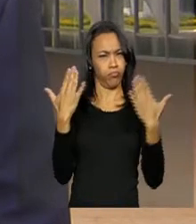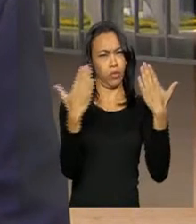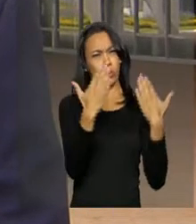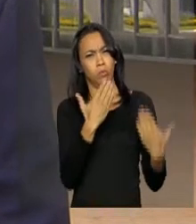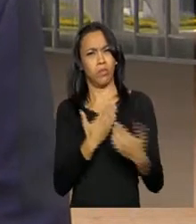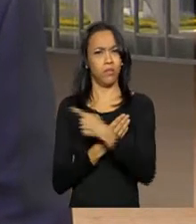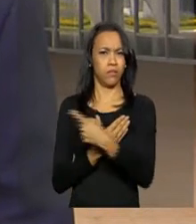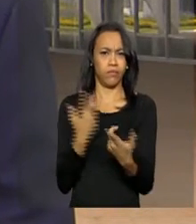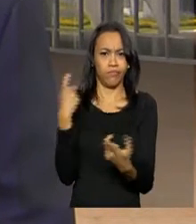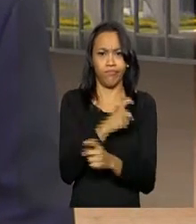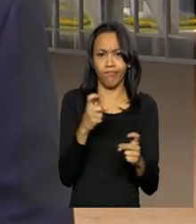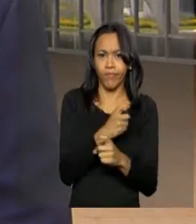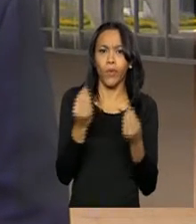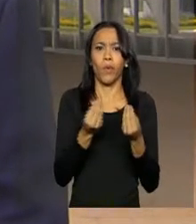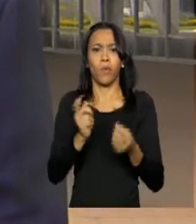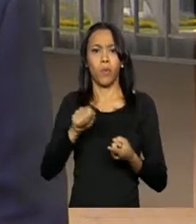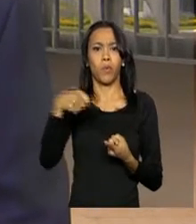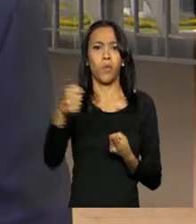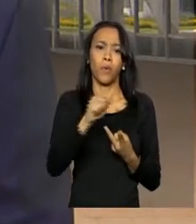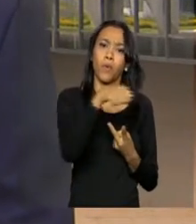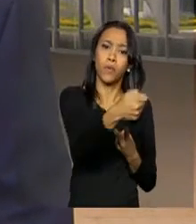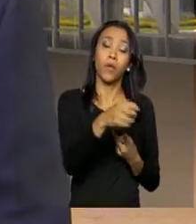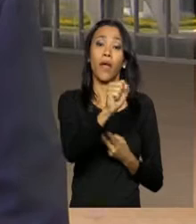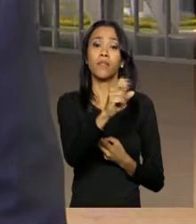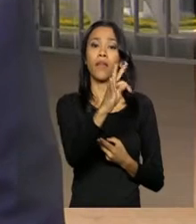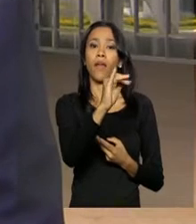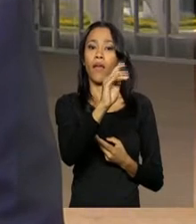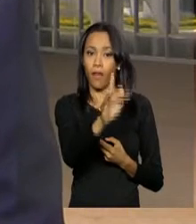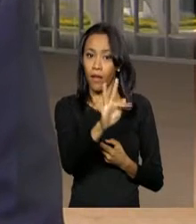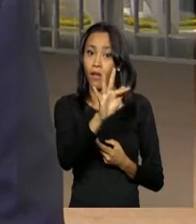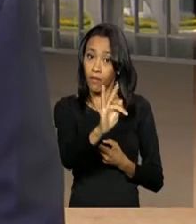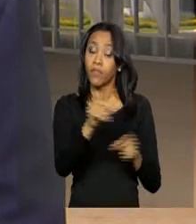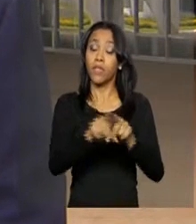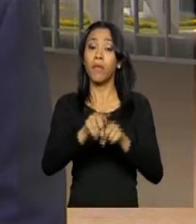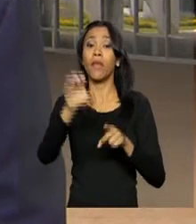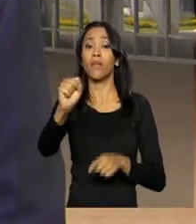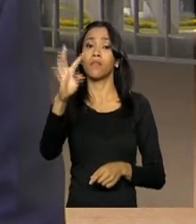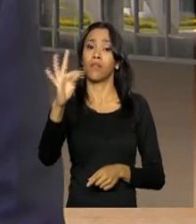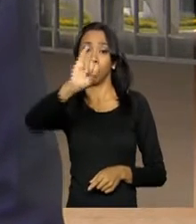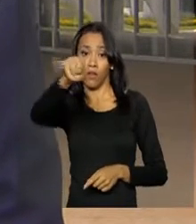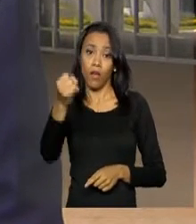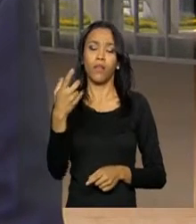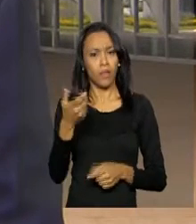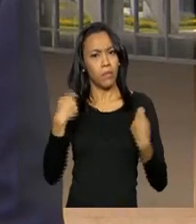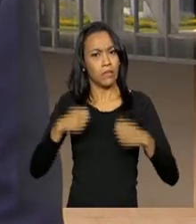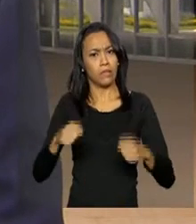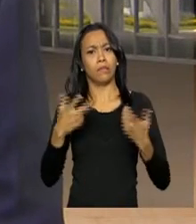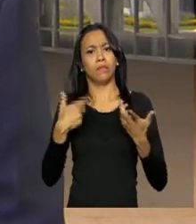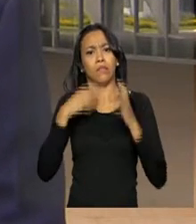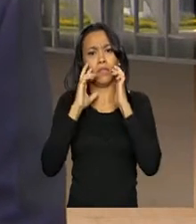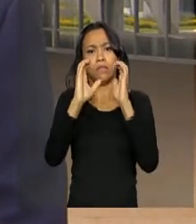indevida sobre nossas Cortes de Justiça, STF e STJ, que merece pronto e vigoroso repúdio.